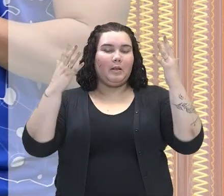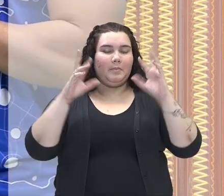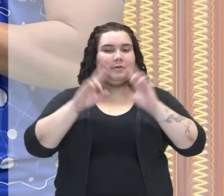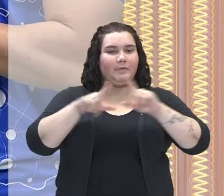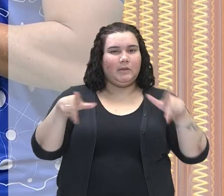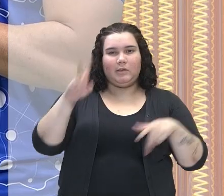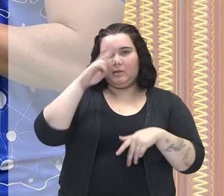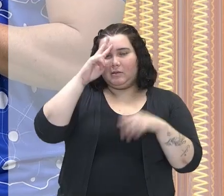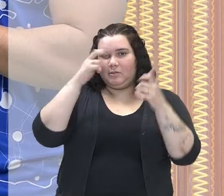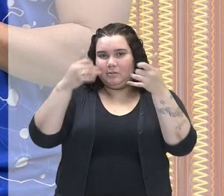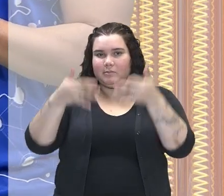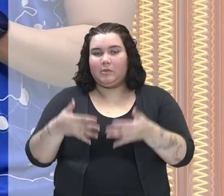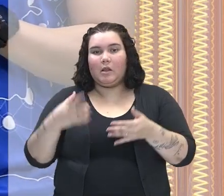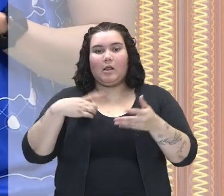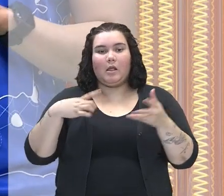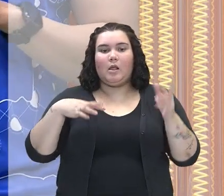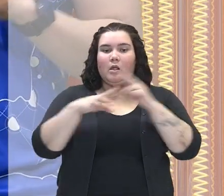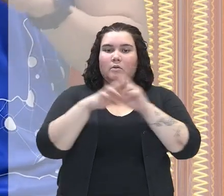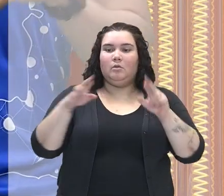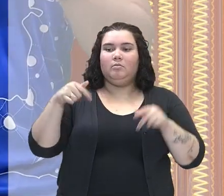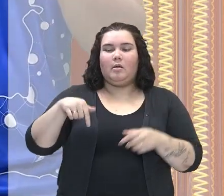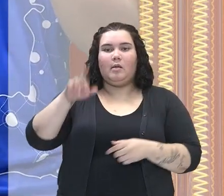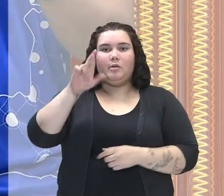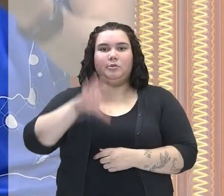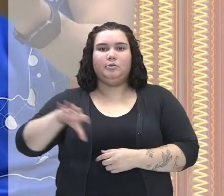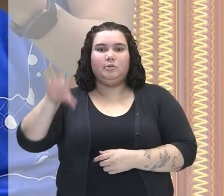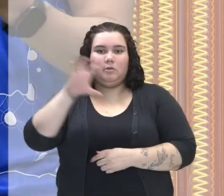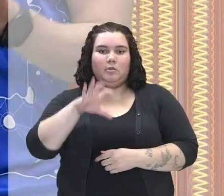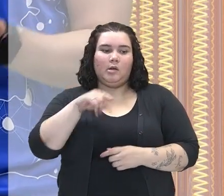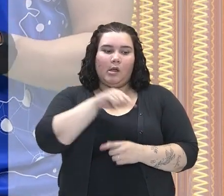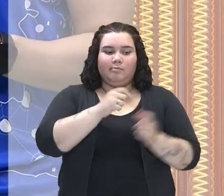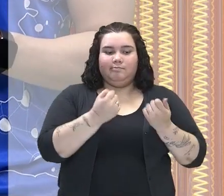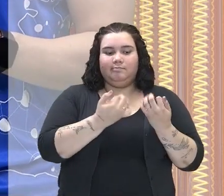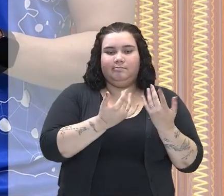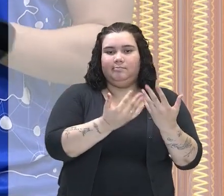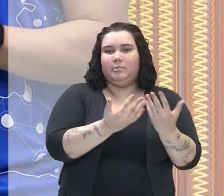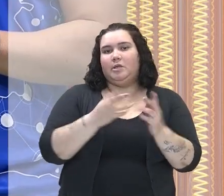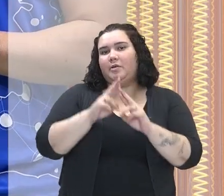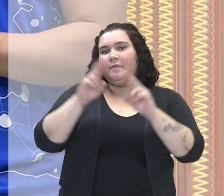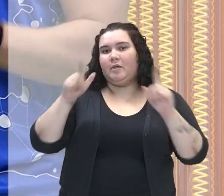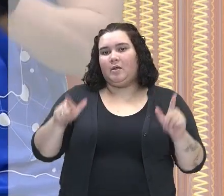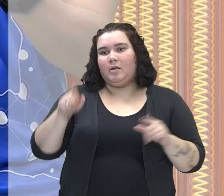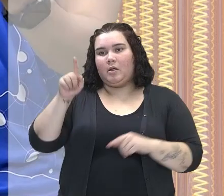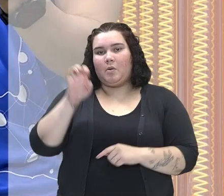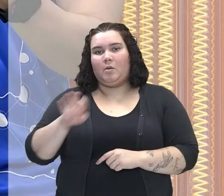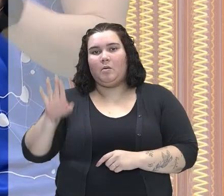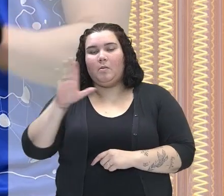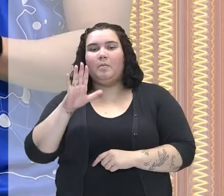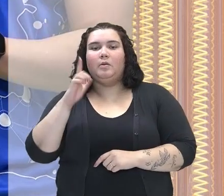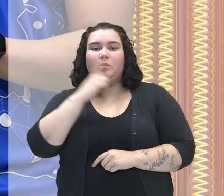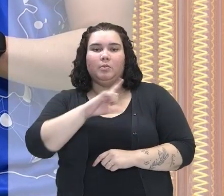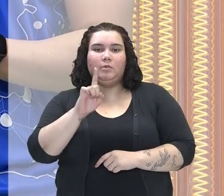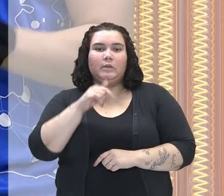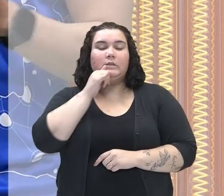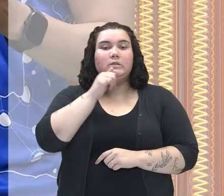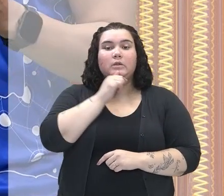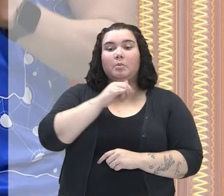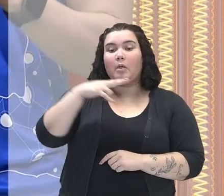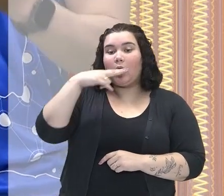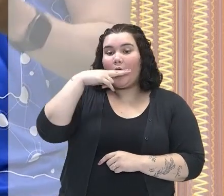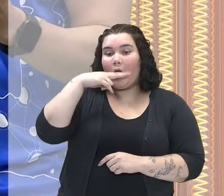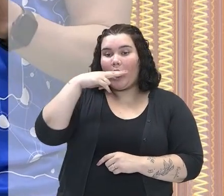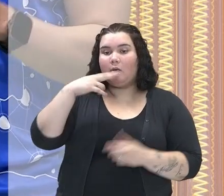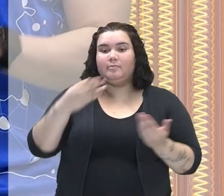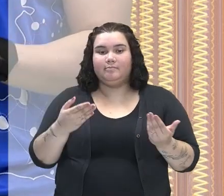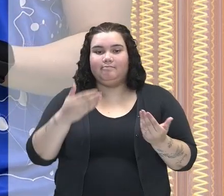eles vinham para essas regiões tropicais cultivar aquilo que eles não conseguiam cultivar na Europa por conta do clima. Um exemplo, a cana-de-açúcar, que obviamente